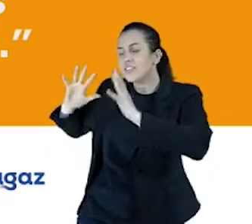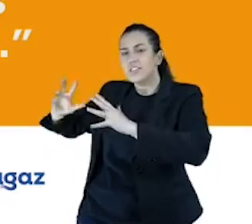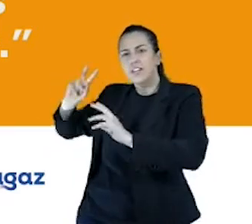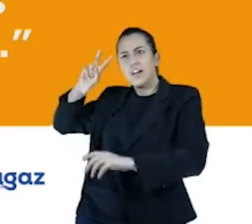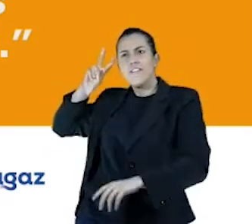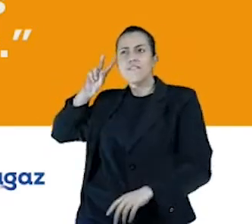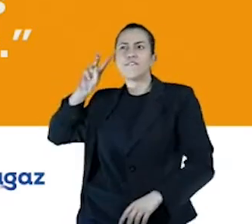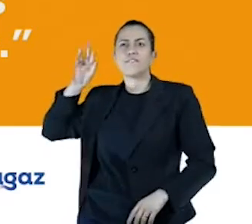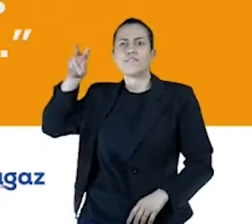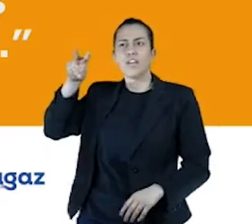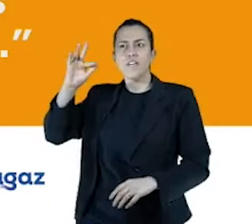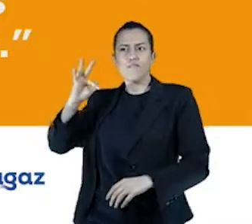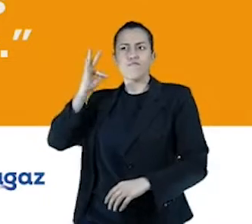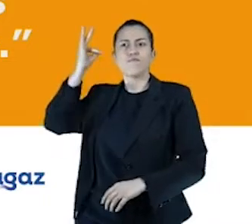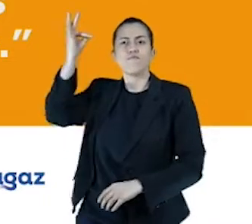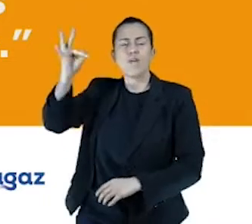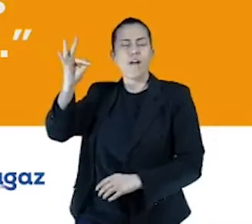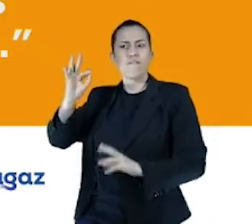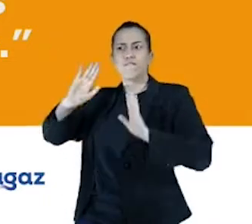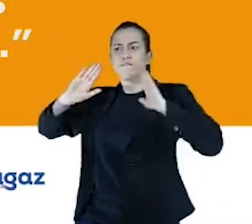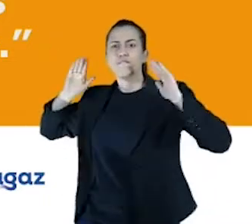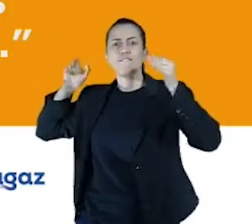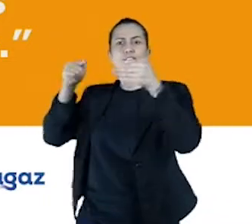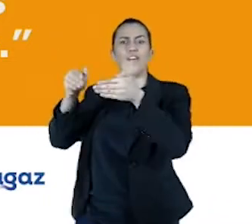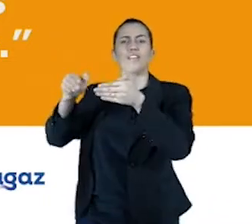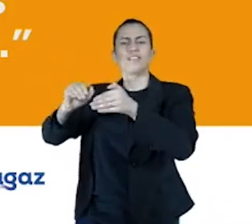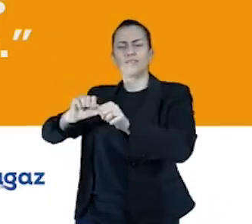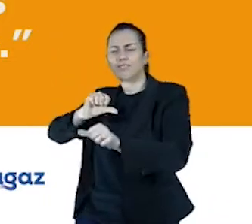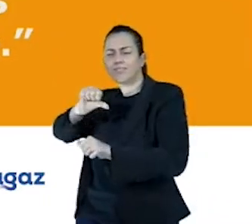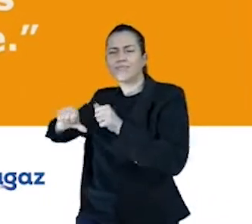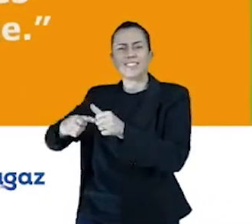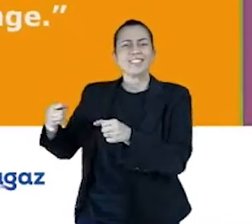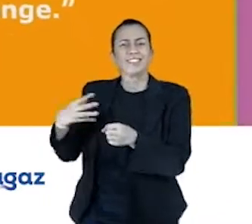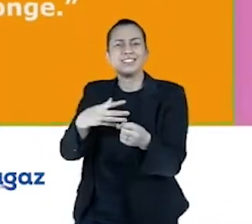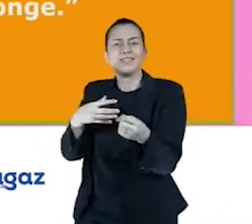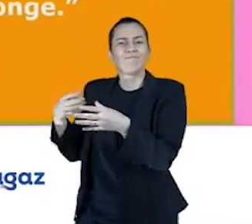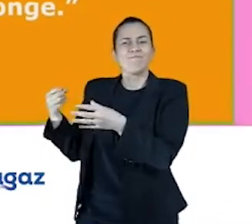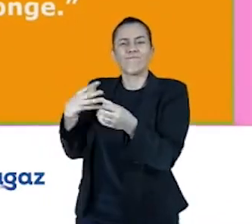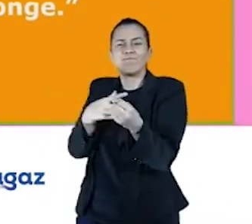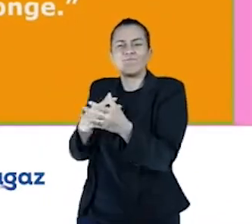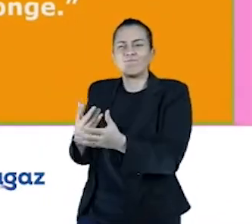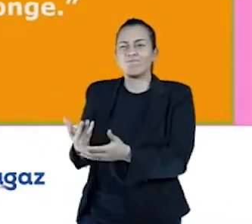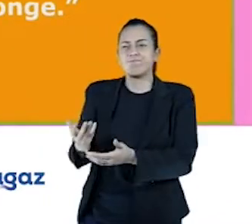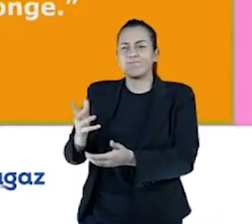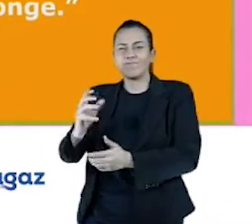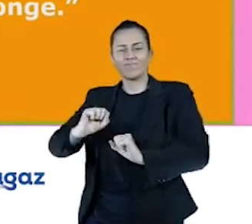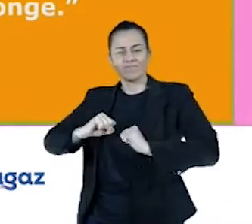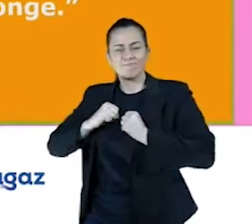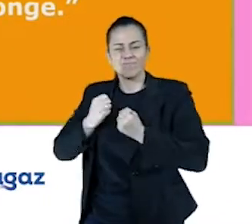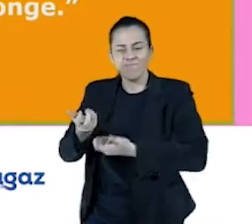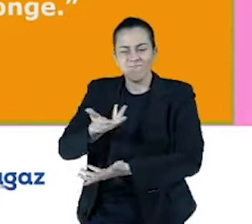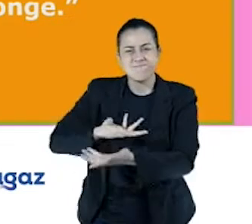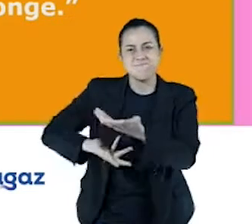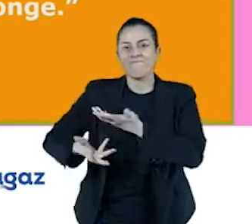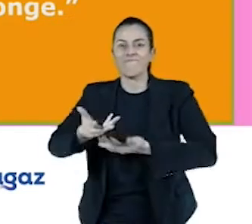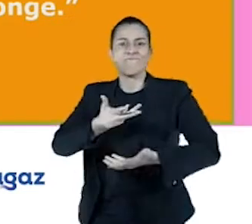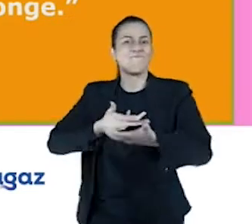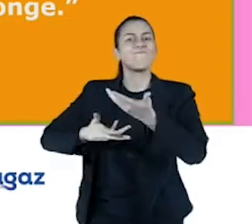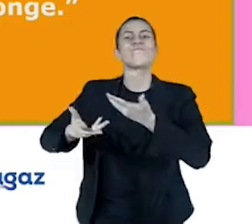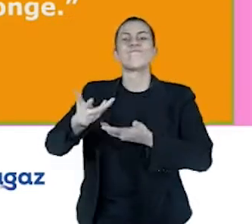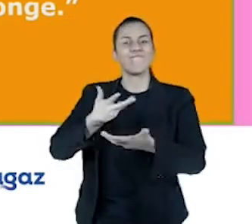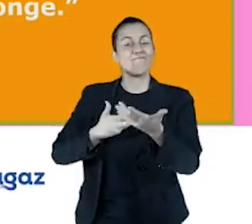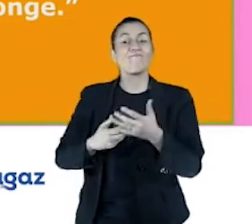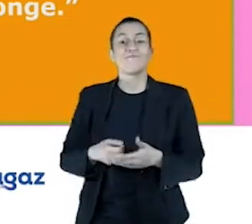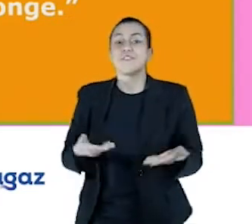ambição, né, então já tinha isso em mente, já tinha essa ambição da inovação, essa ousadia, né, que é implementada até hoje. Então, acho que isso